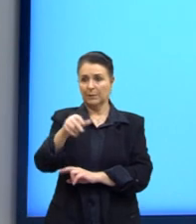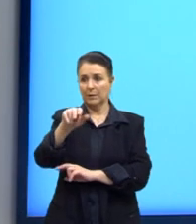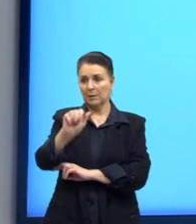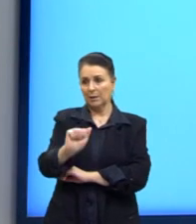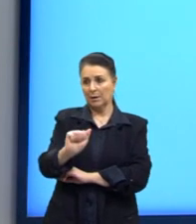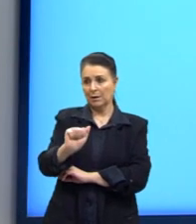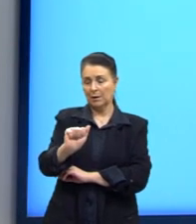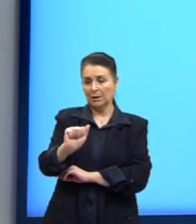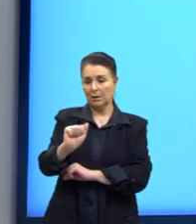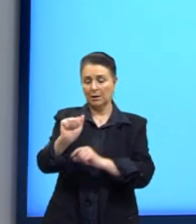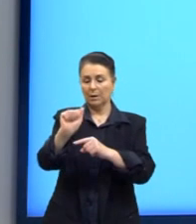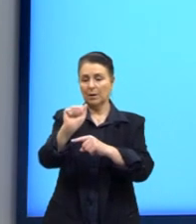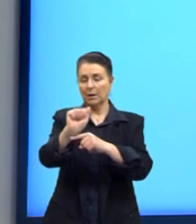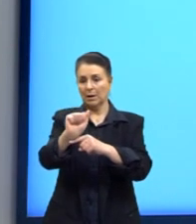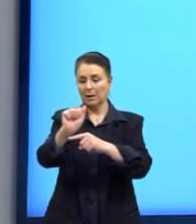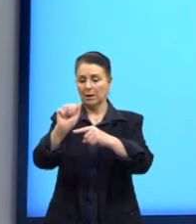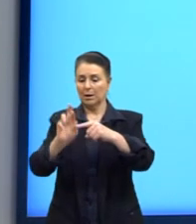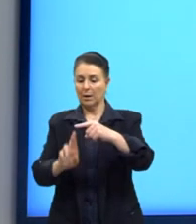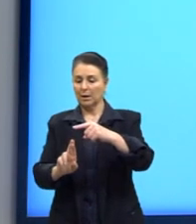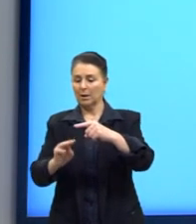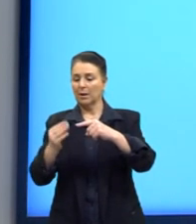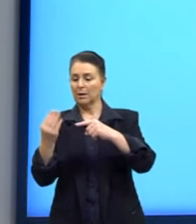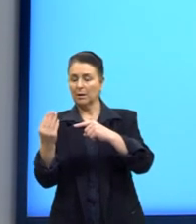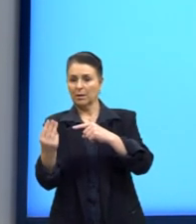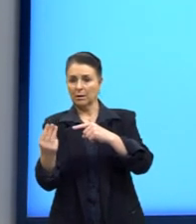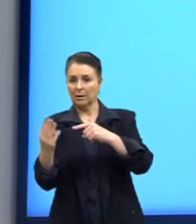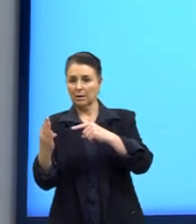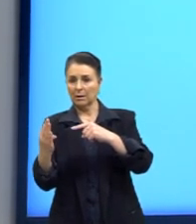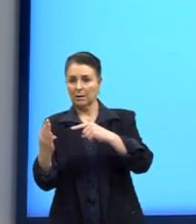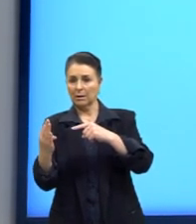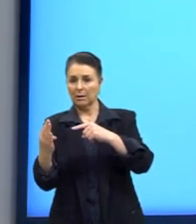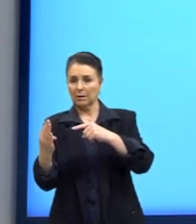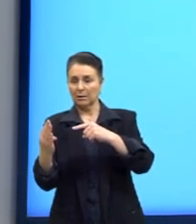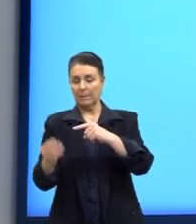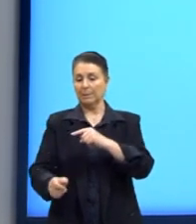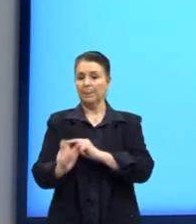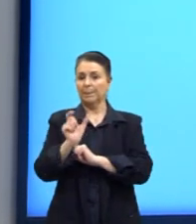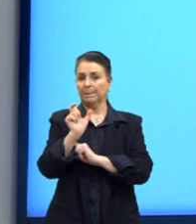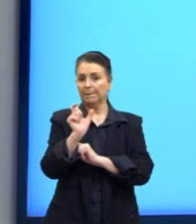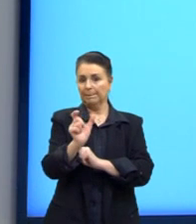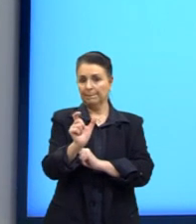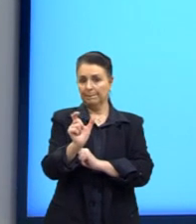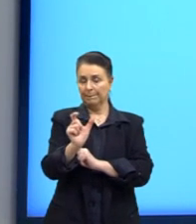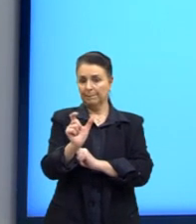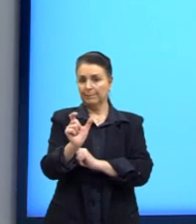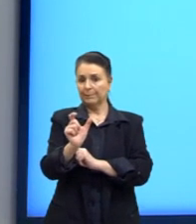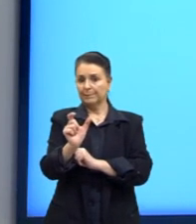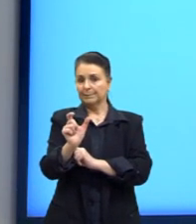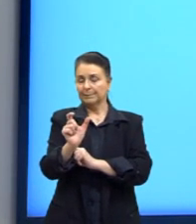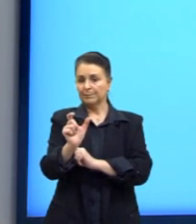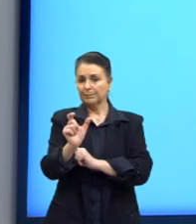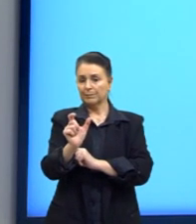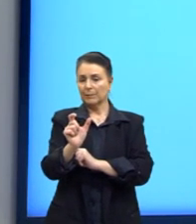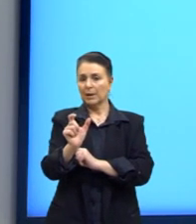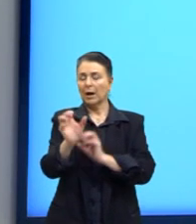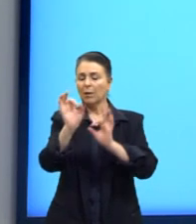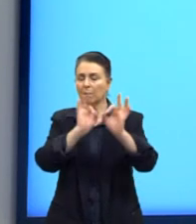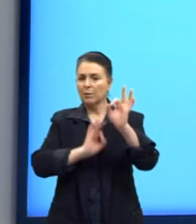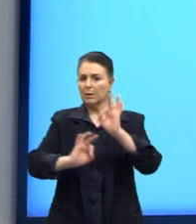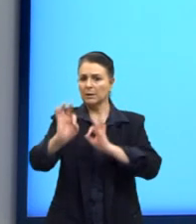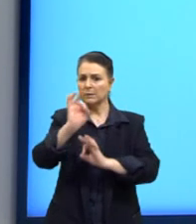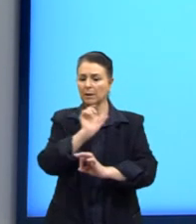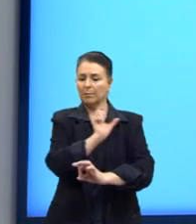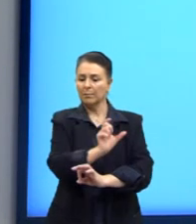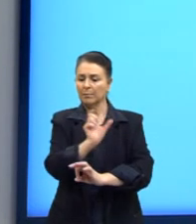sobre r elevado a b. O ranking da palavra é a sua posição ao ordenar as